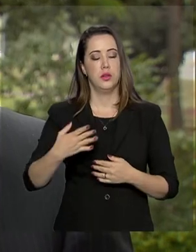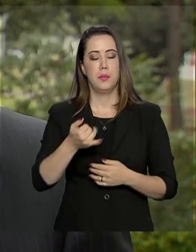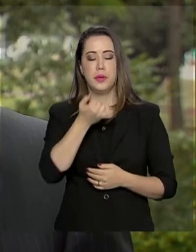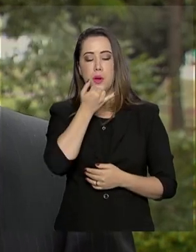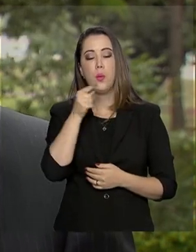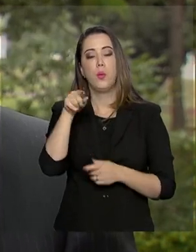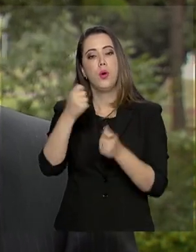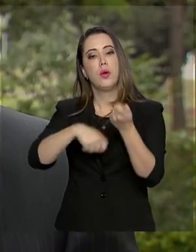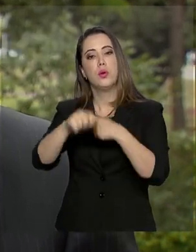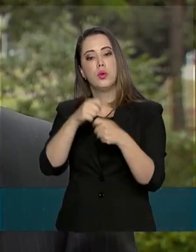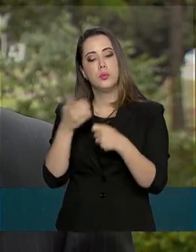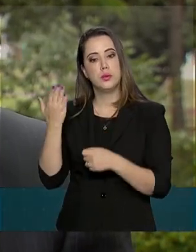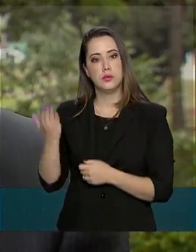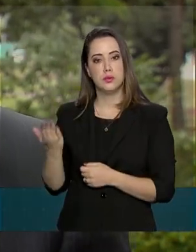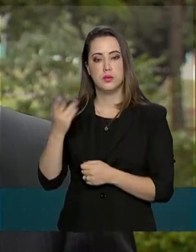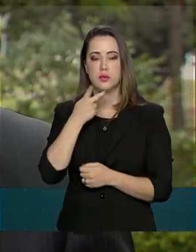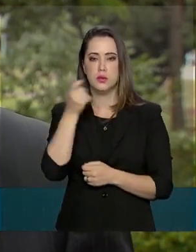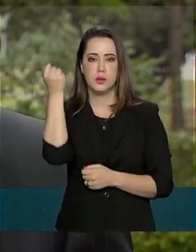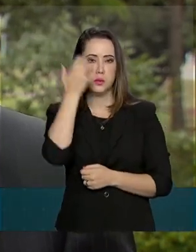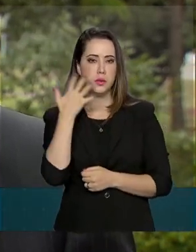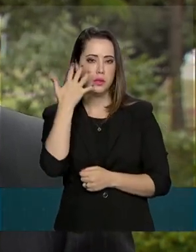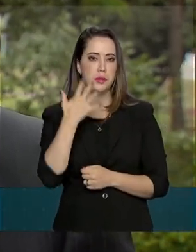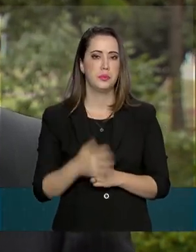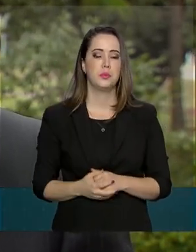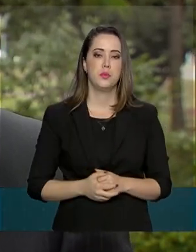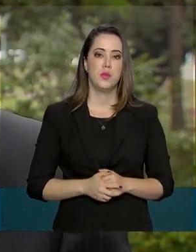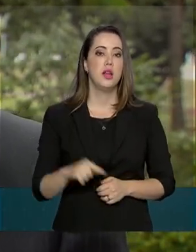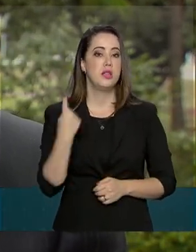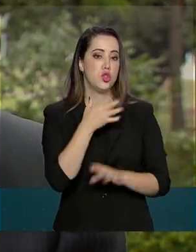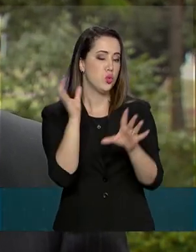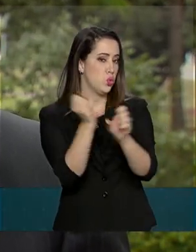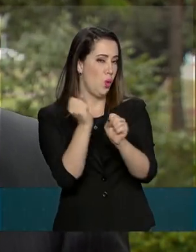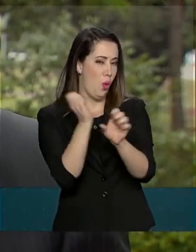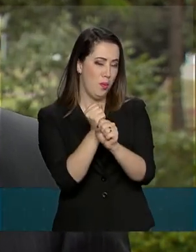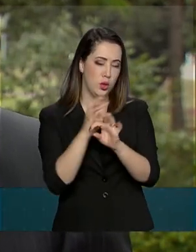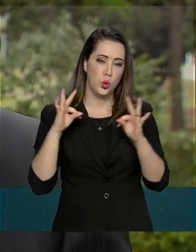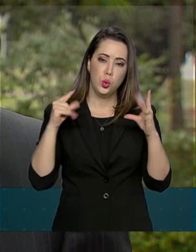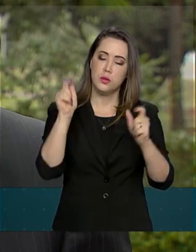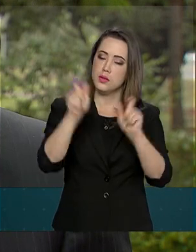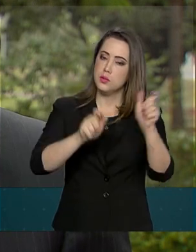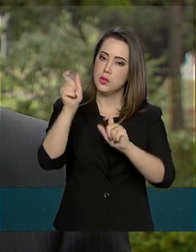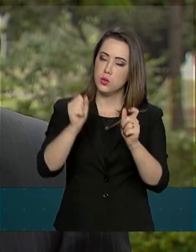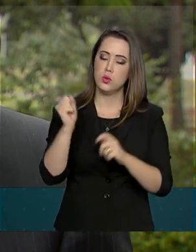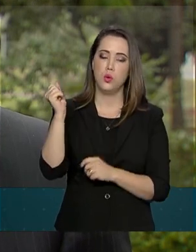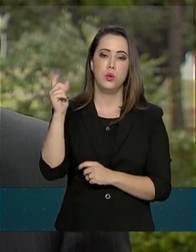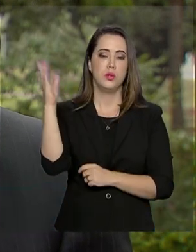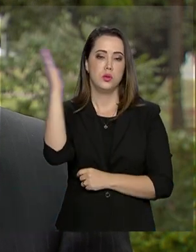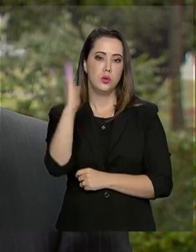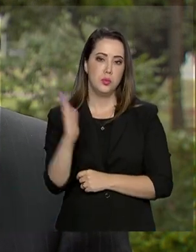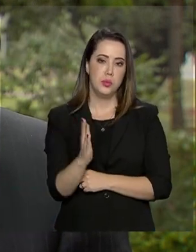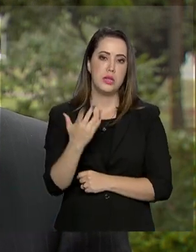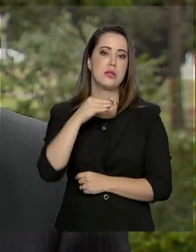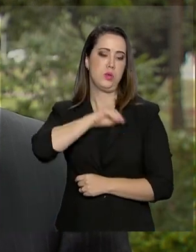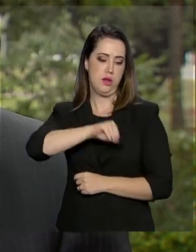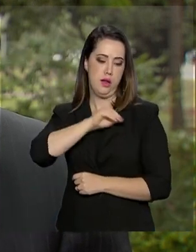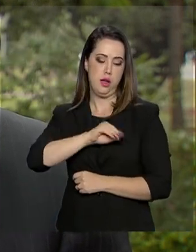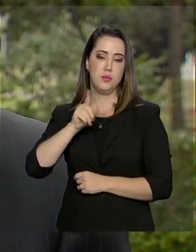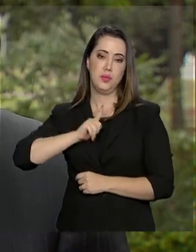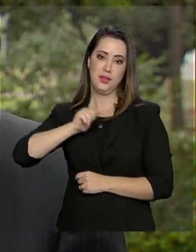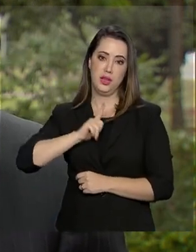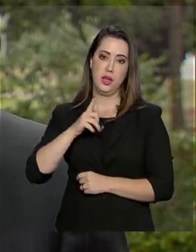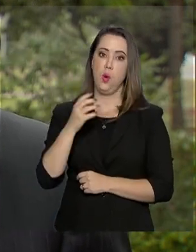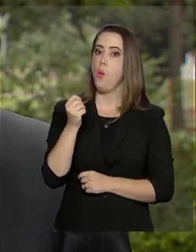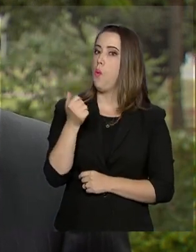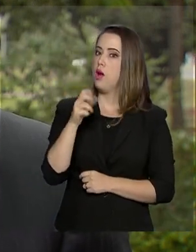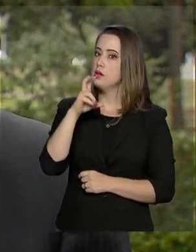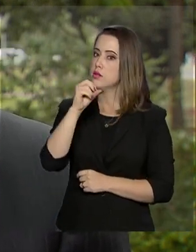somarmos todos os brasileiros que hoje, então, tem alguma remuneração vinculada ao salário mínimo, nós chegamos a quase 50 milhões de brasileiros,